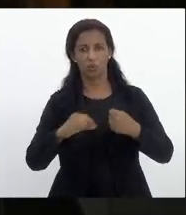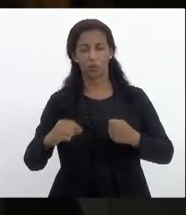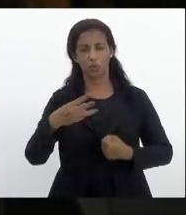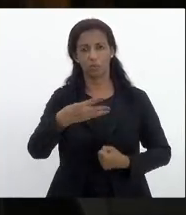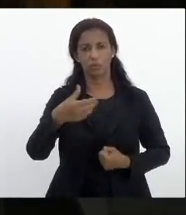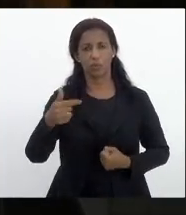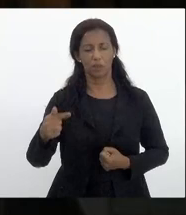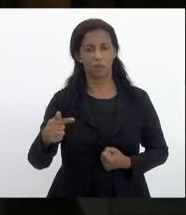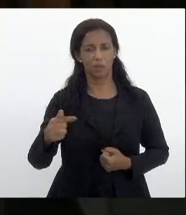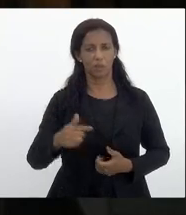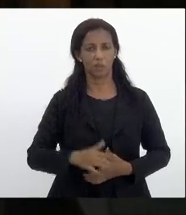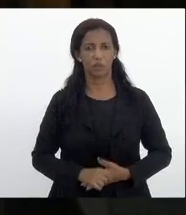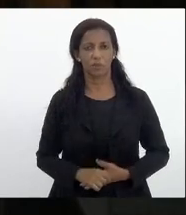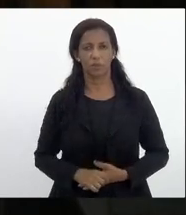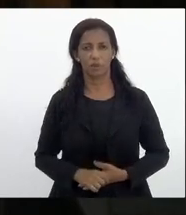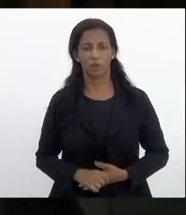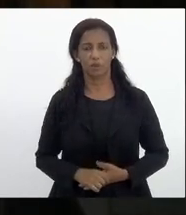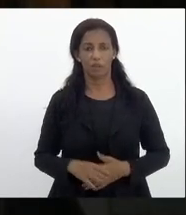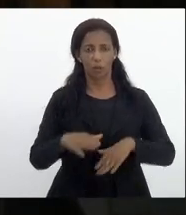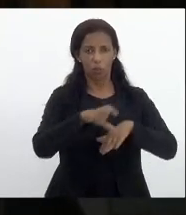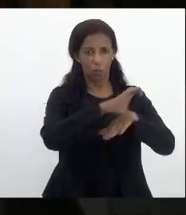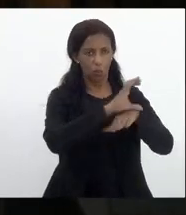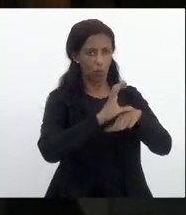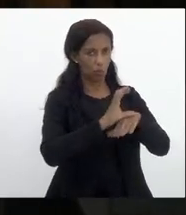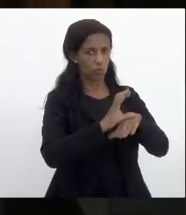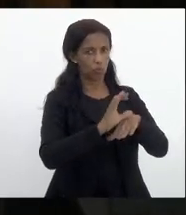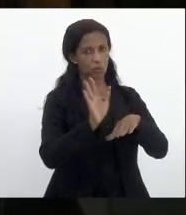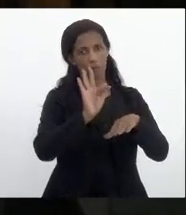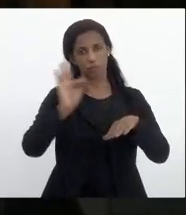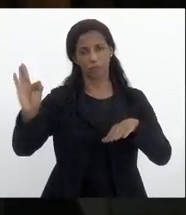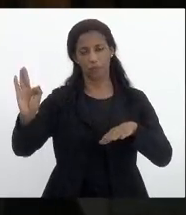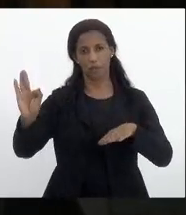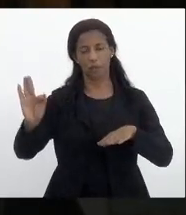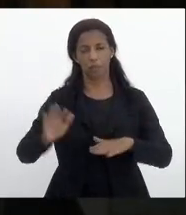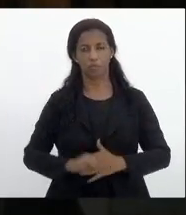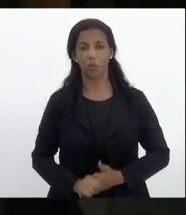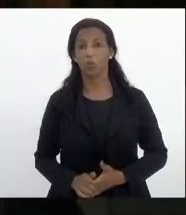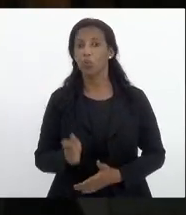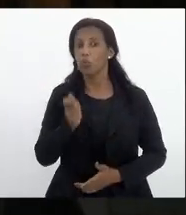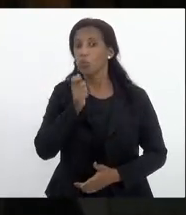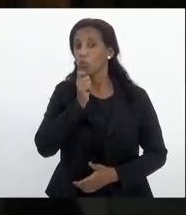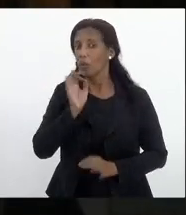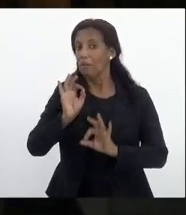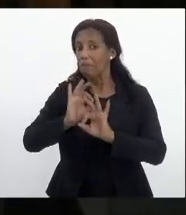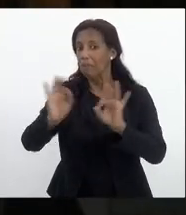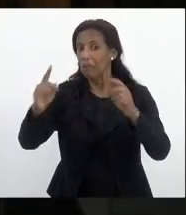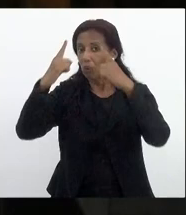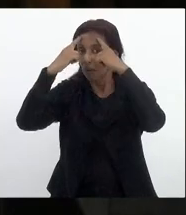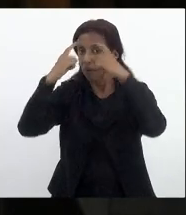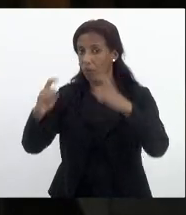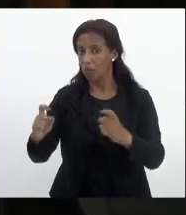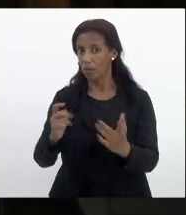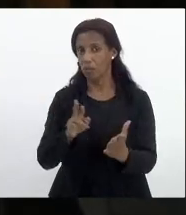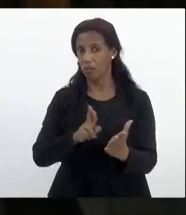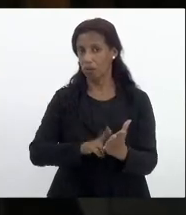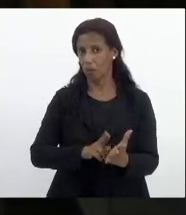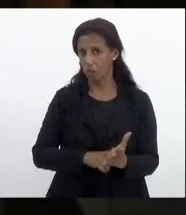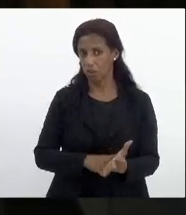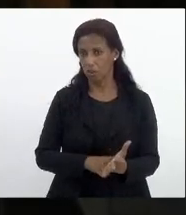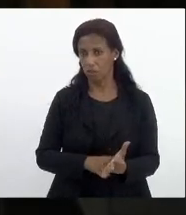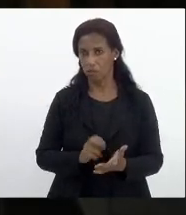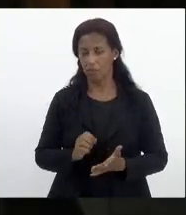37 da constituição federal então não tem nenhuma agressão ao regime é